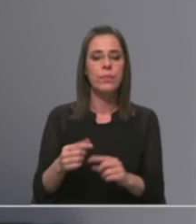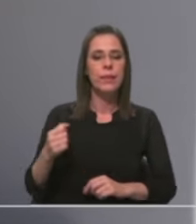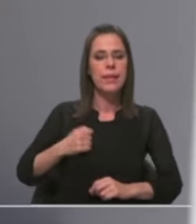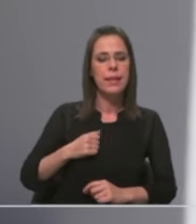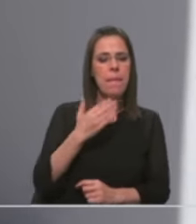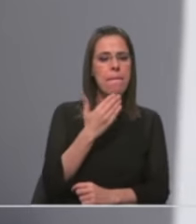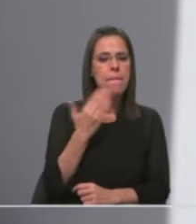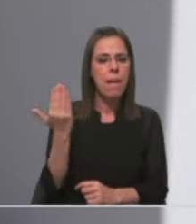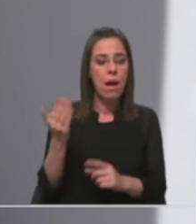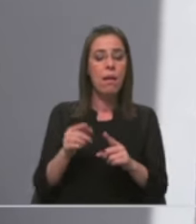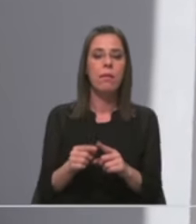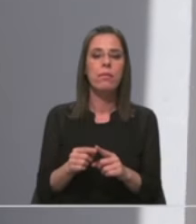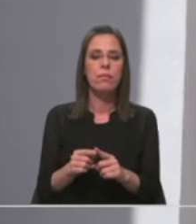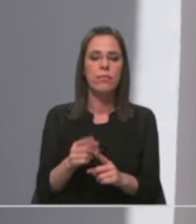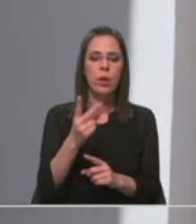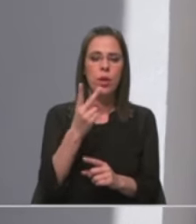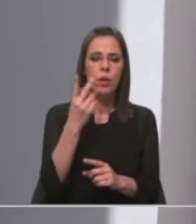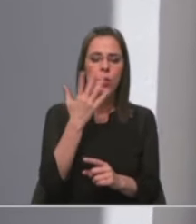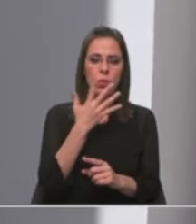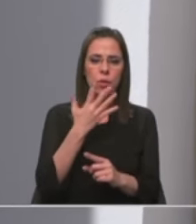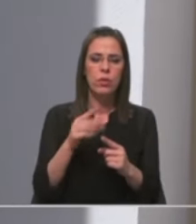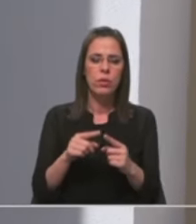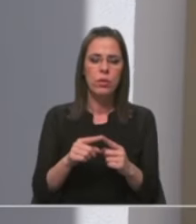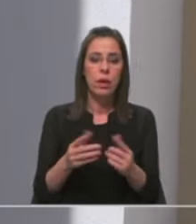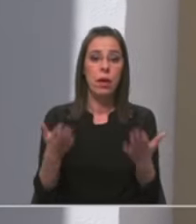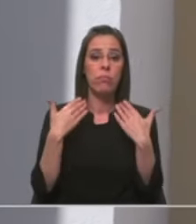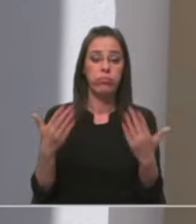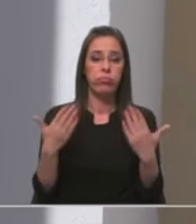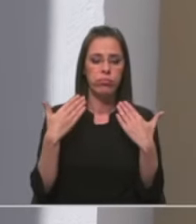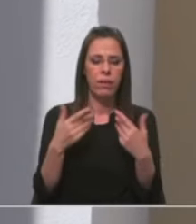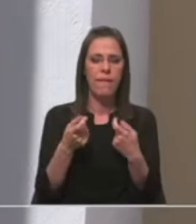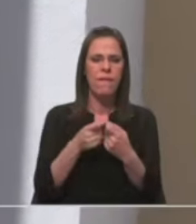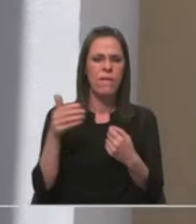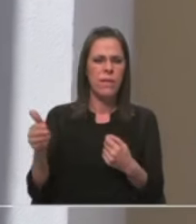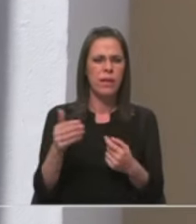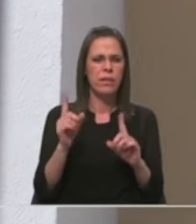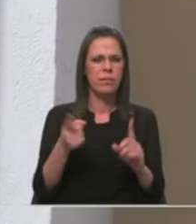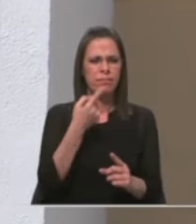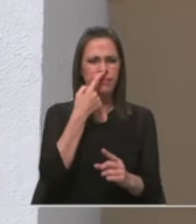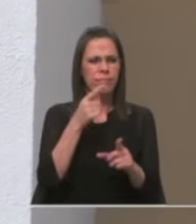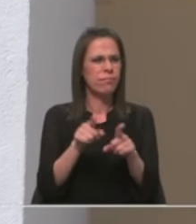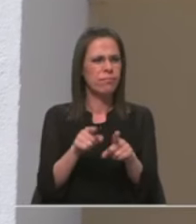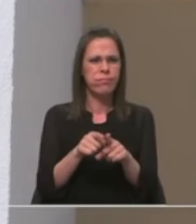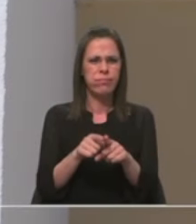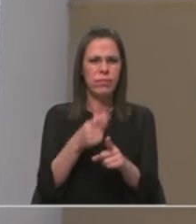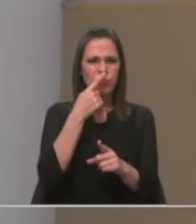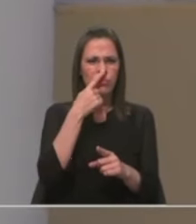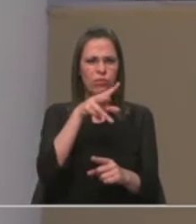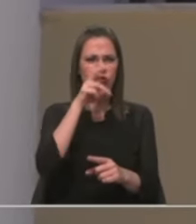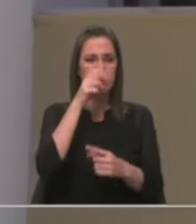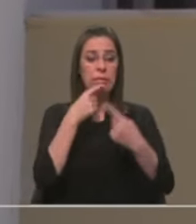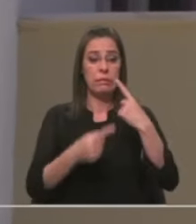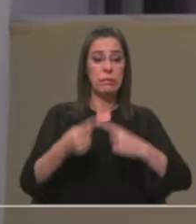sábado de manhã, após dois dias de calor, que os vizinhos começaram a notar um odor